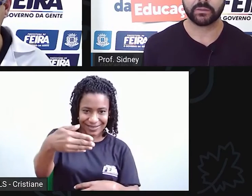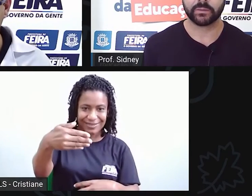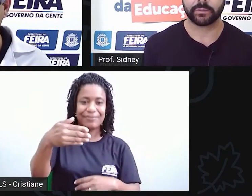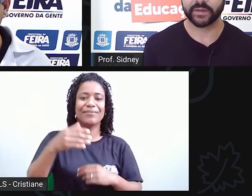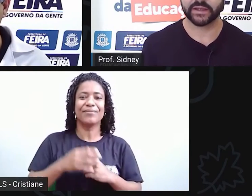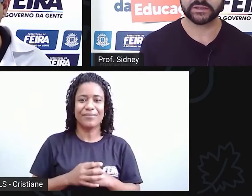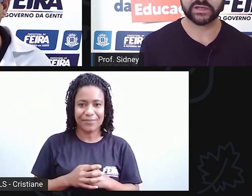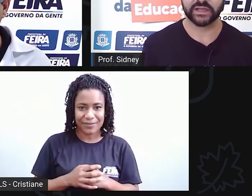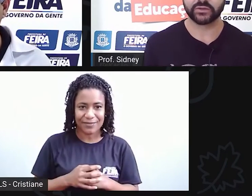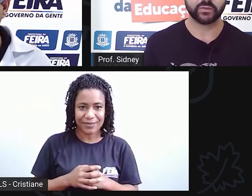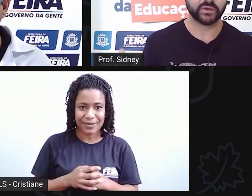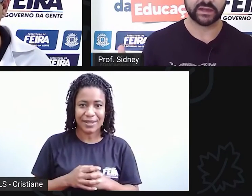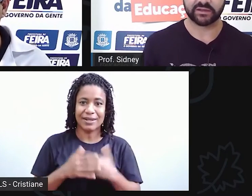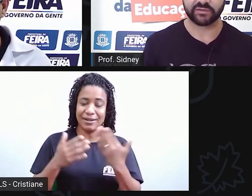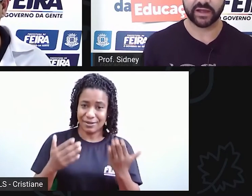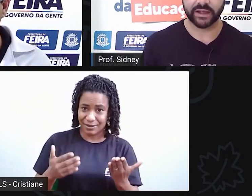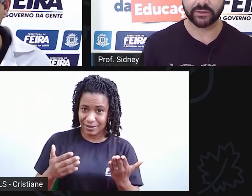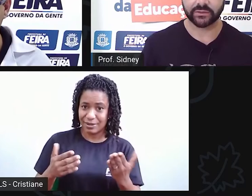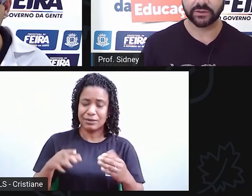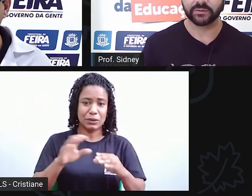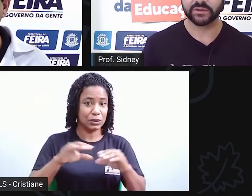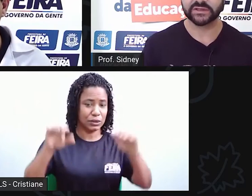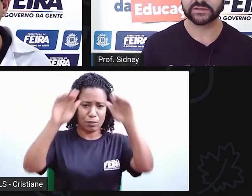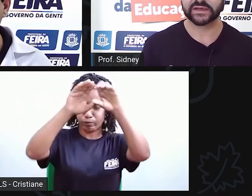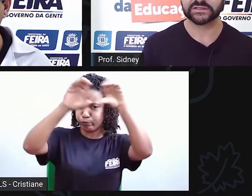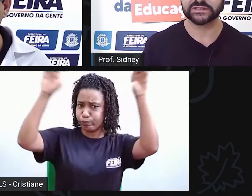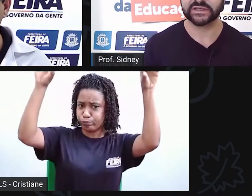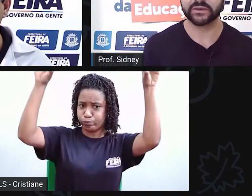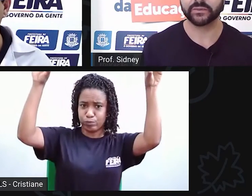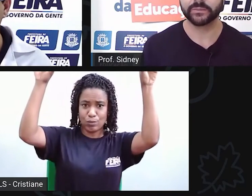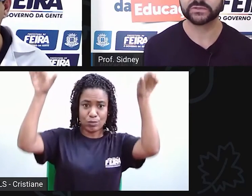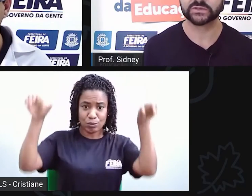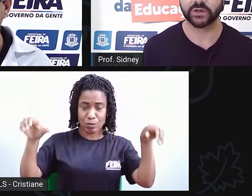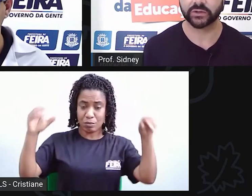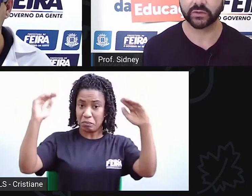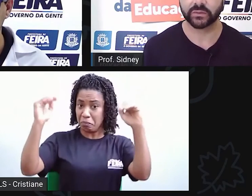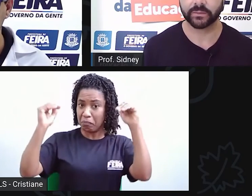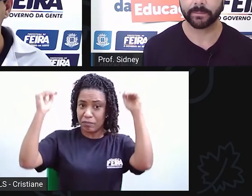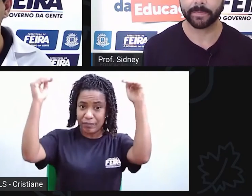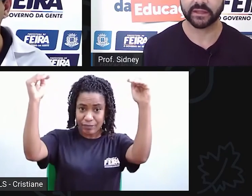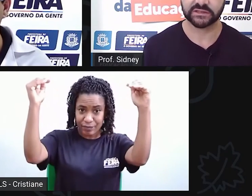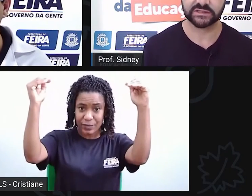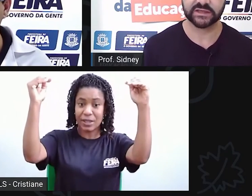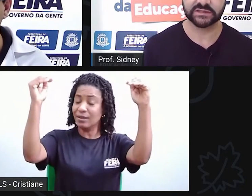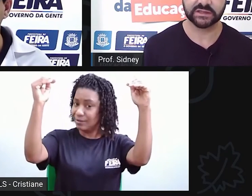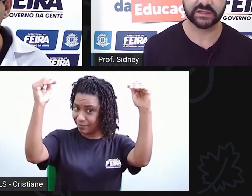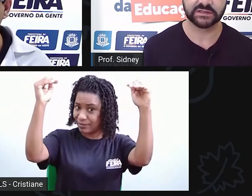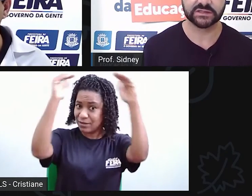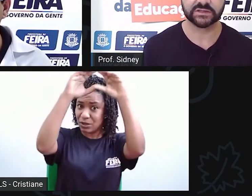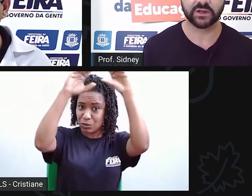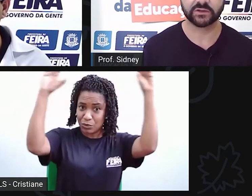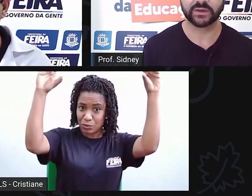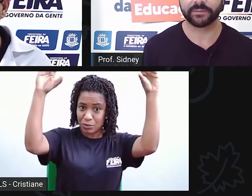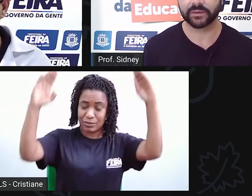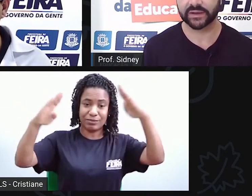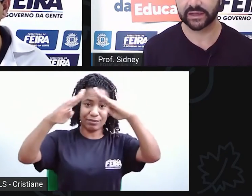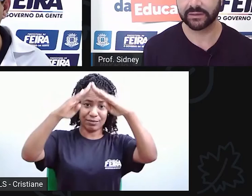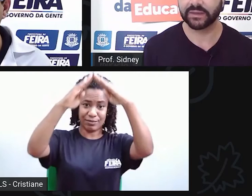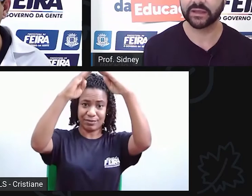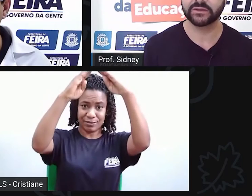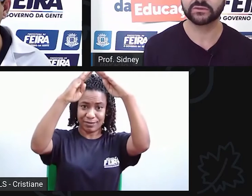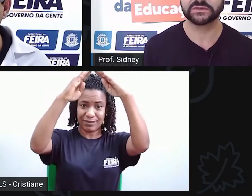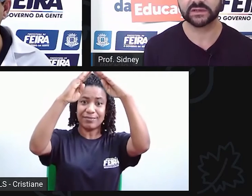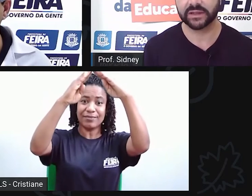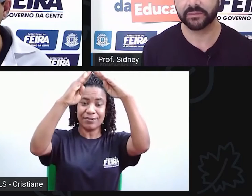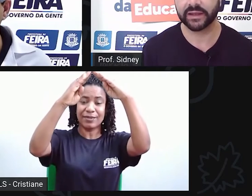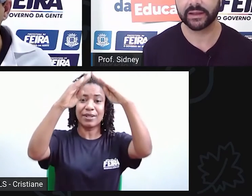tinha um direito muito elevado, e com isso ela tinha um sótão. Dizia-se que nesse sótão era para guardar